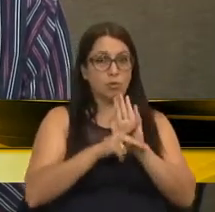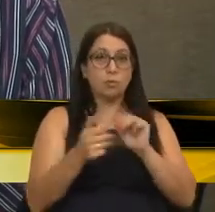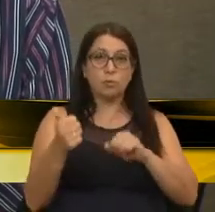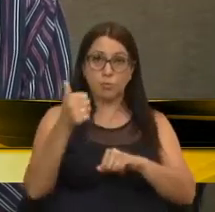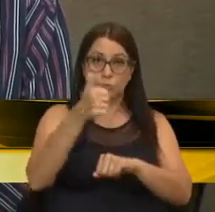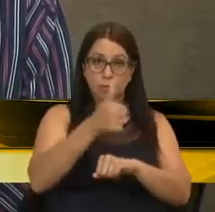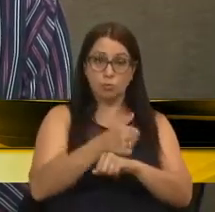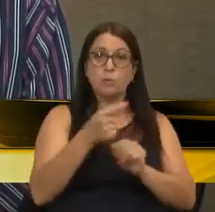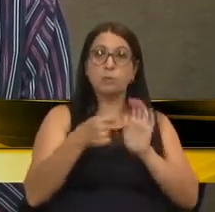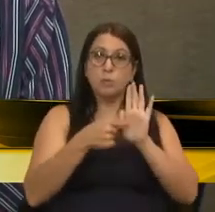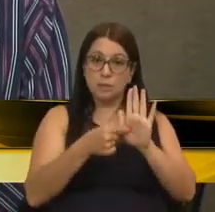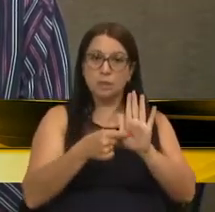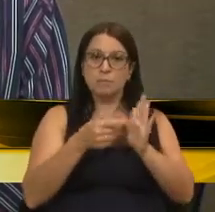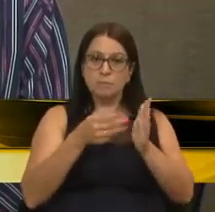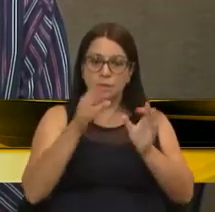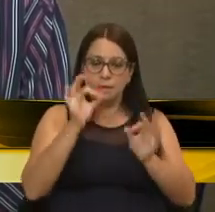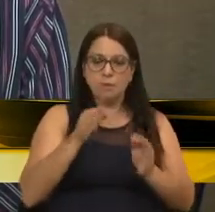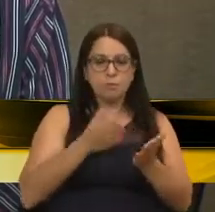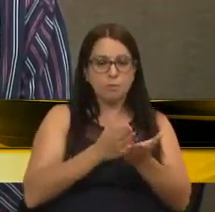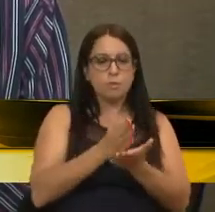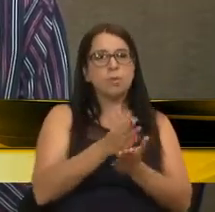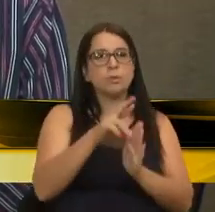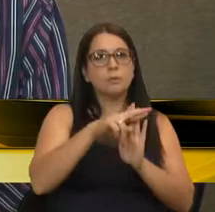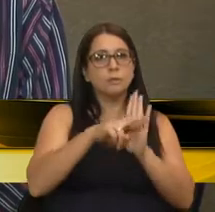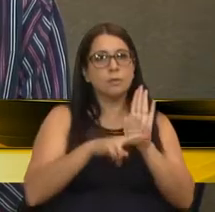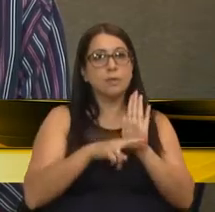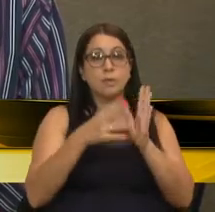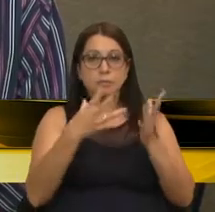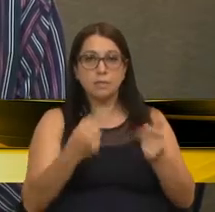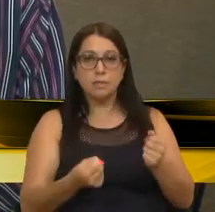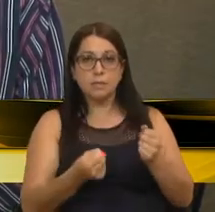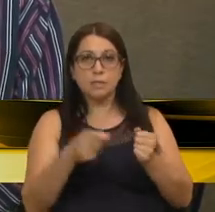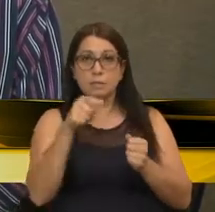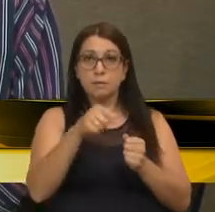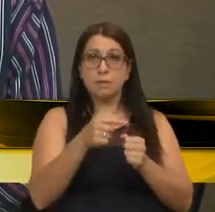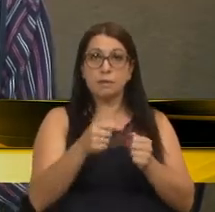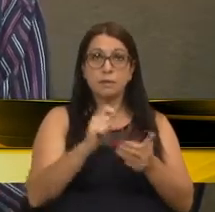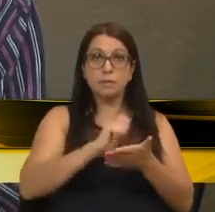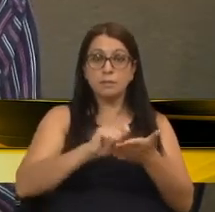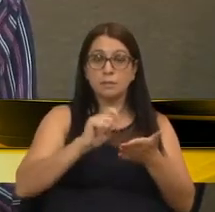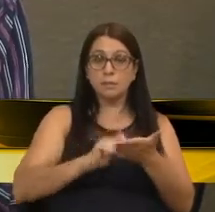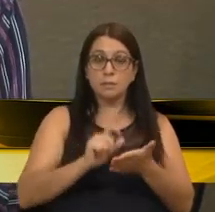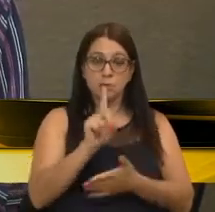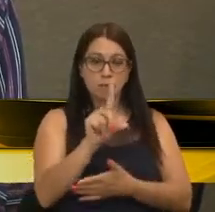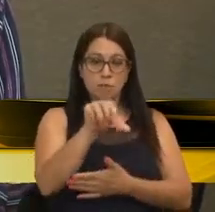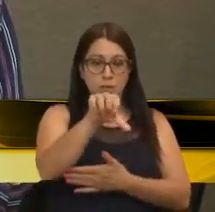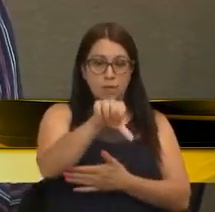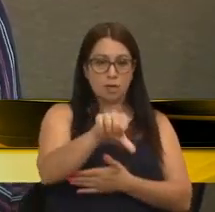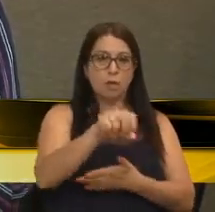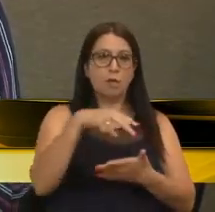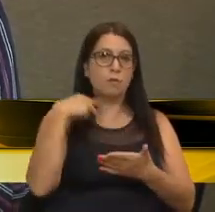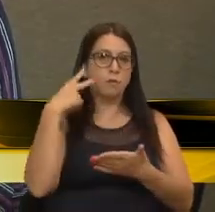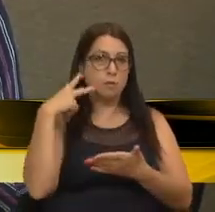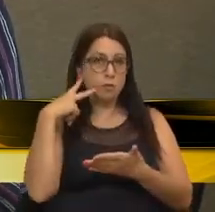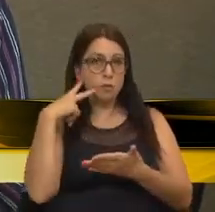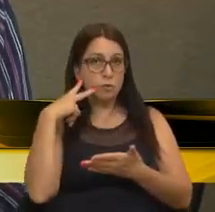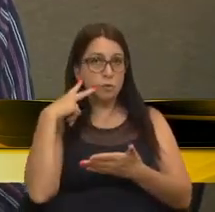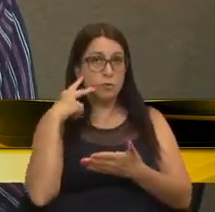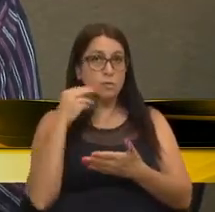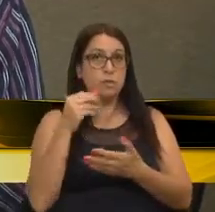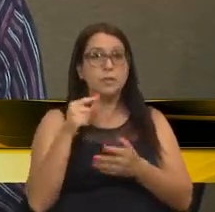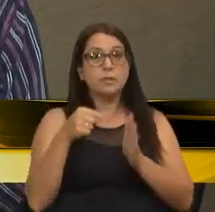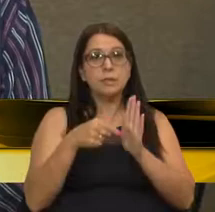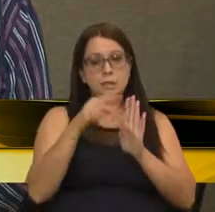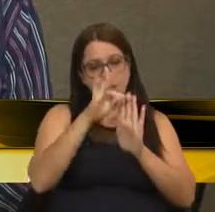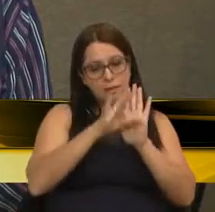apresentados cumprem o requisito de admissibilidade por quanto vem subscrito por 19 vereadores. Pelo acima exposto,